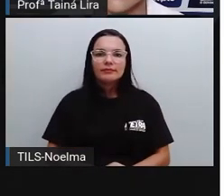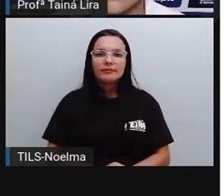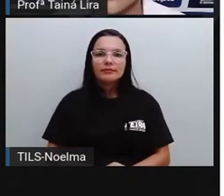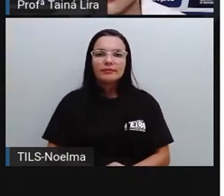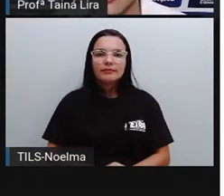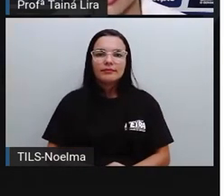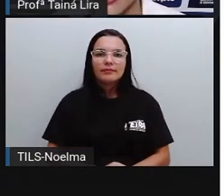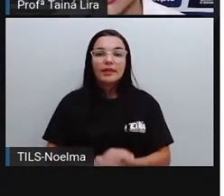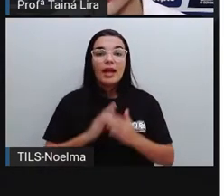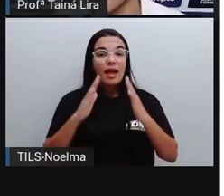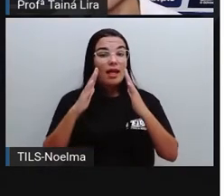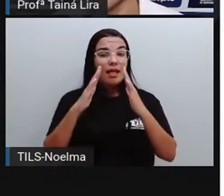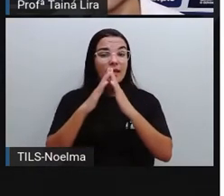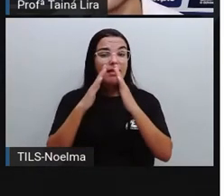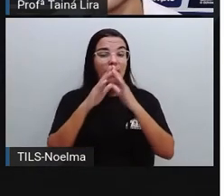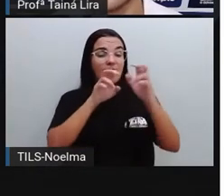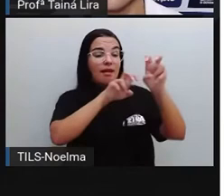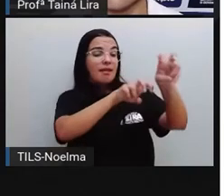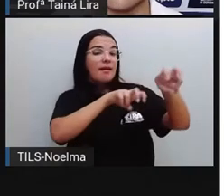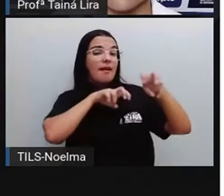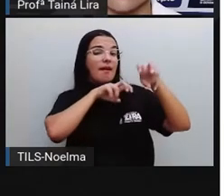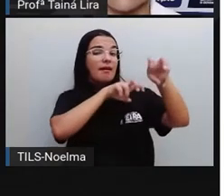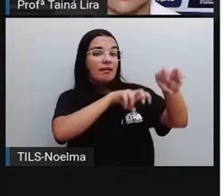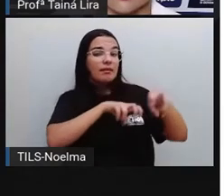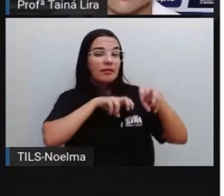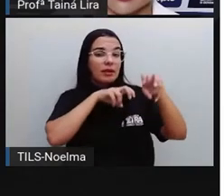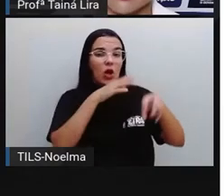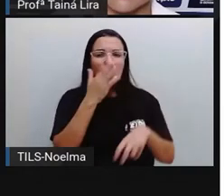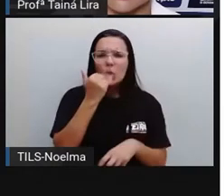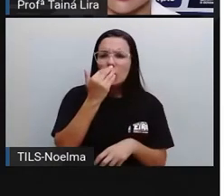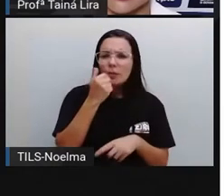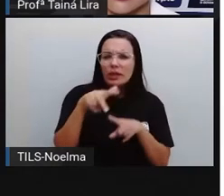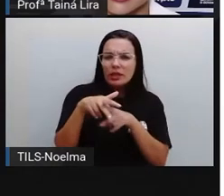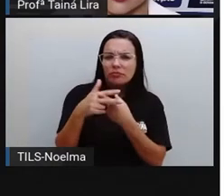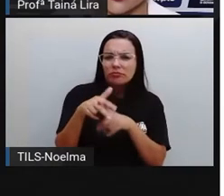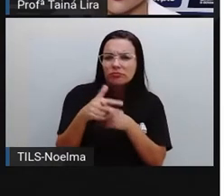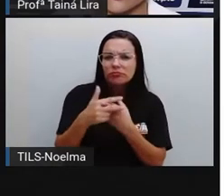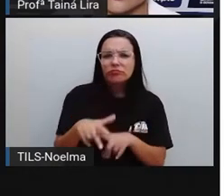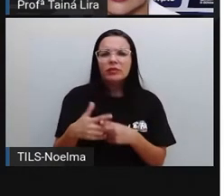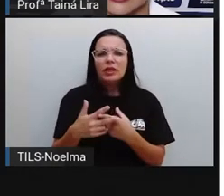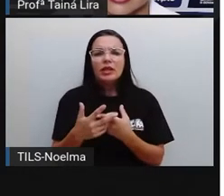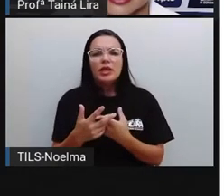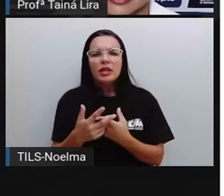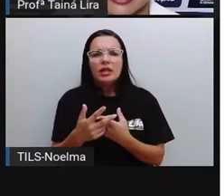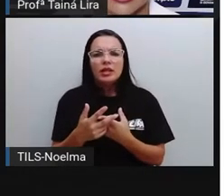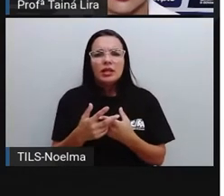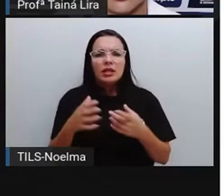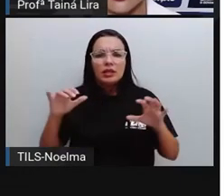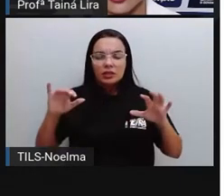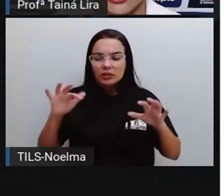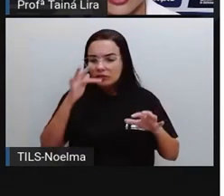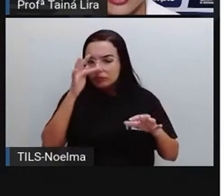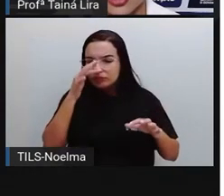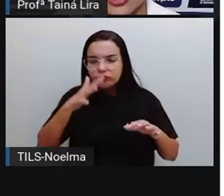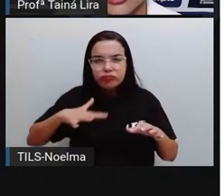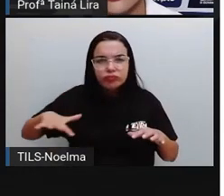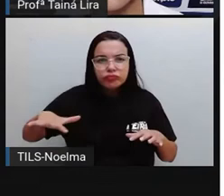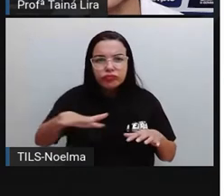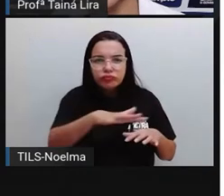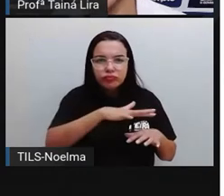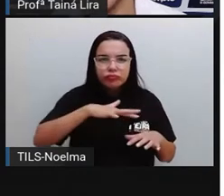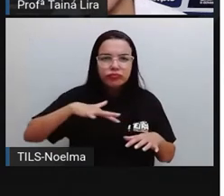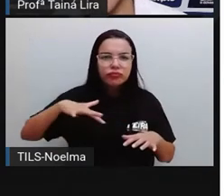Casa do agricultor, ó, rações, ferramentas, selaria, cutelaria, jardinagem,